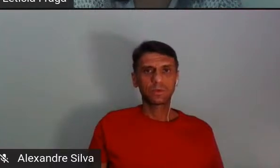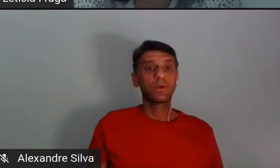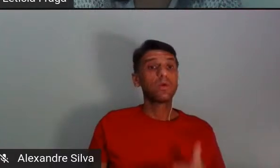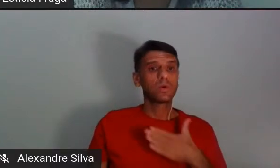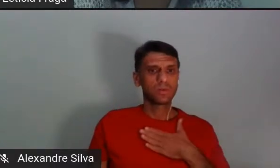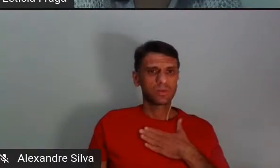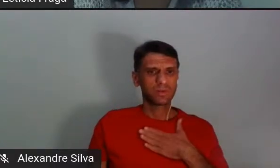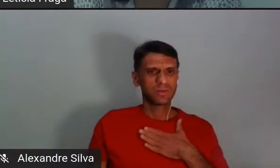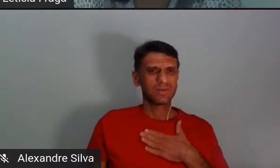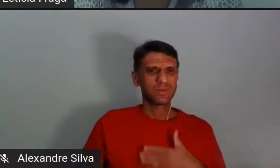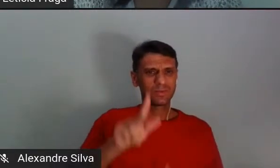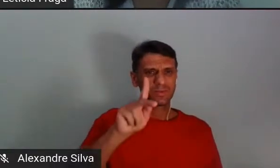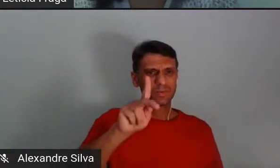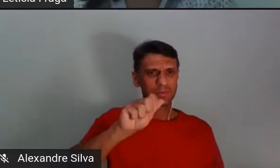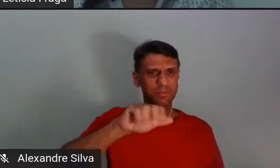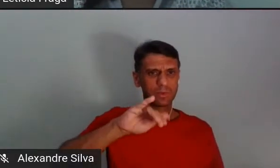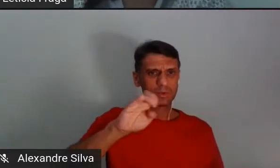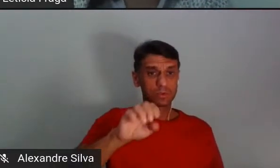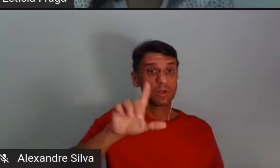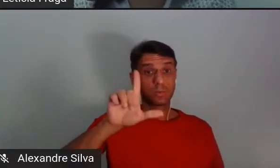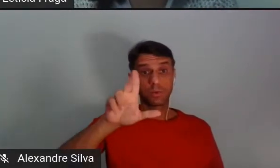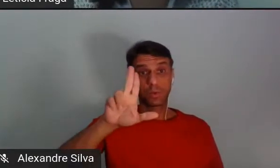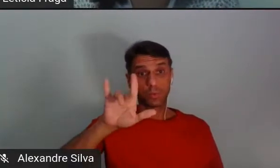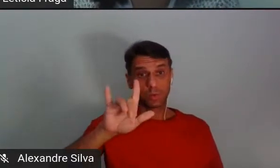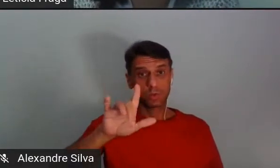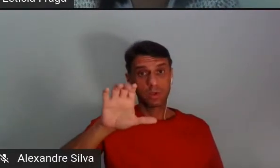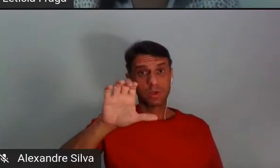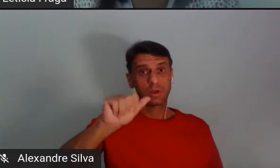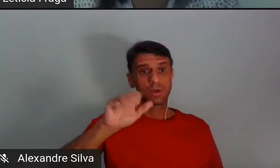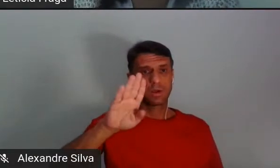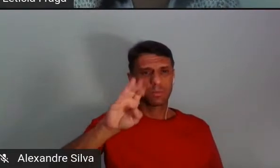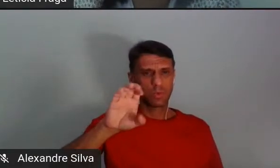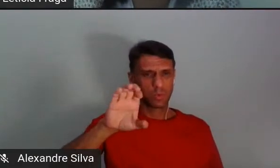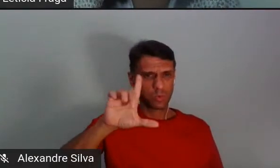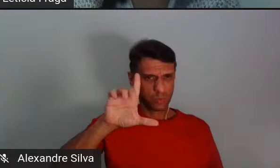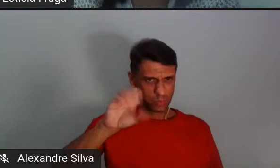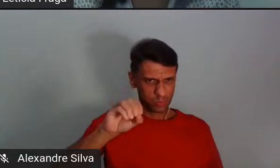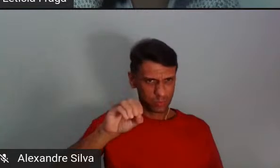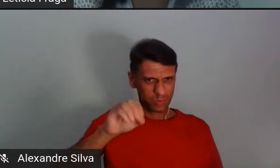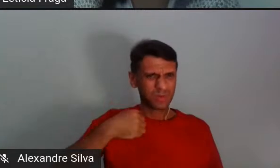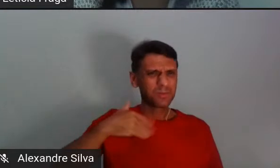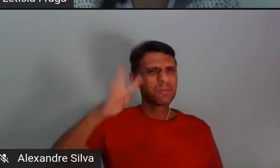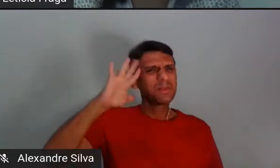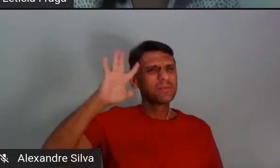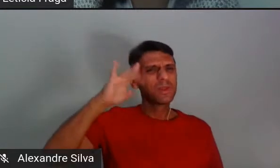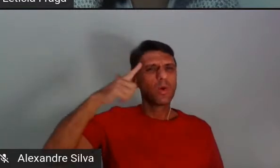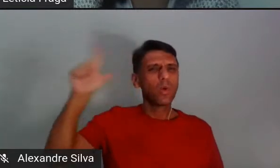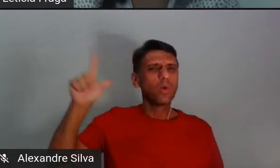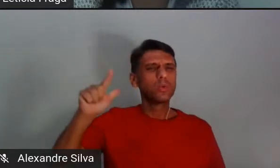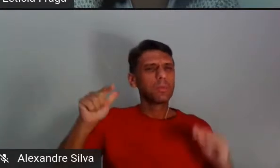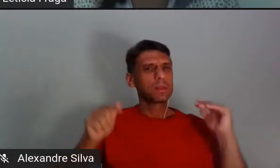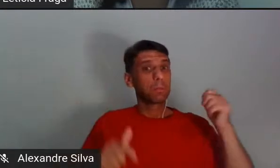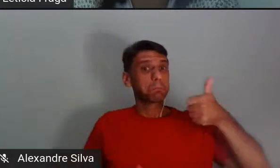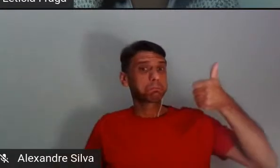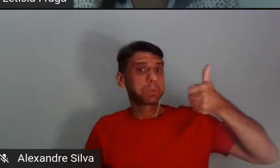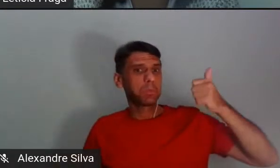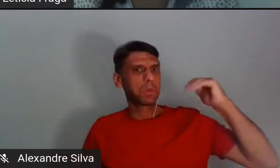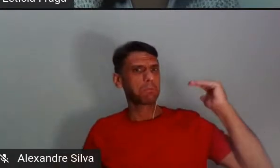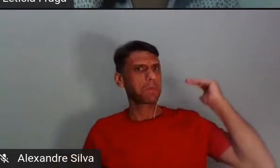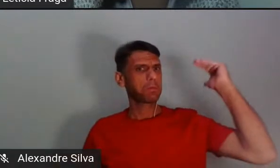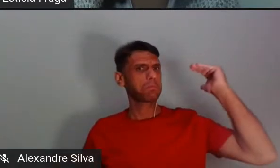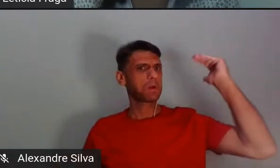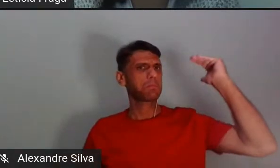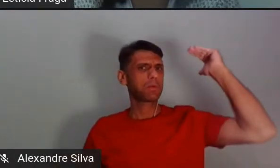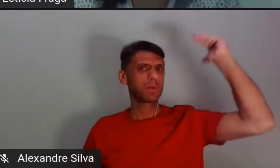do pajé Luiz Caboclo. eu sempre levo ele para mim para não ter que pensar nessa hierarquia. Ele diz assim, quando eu